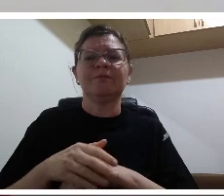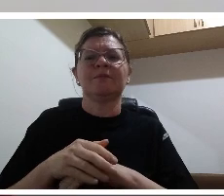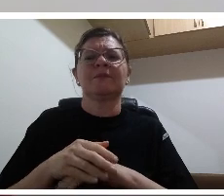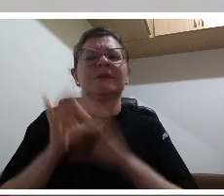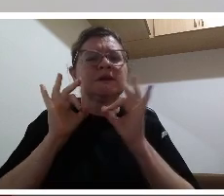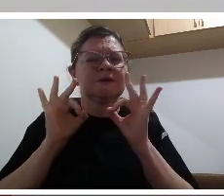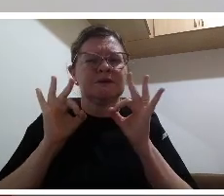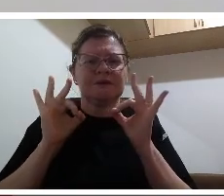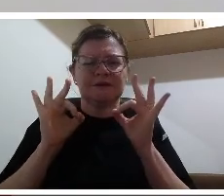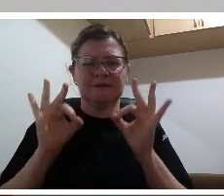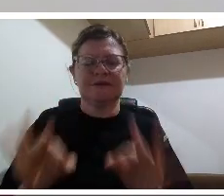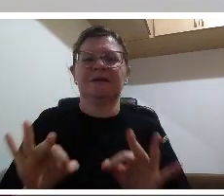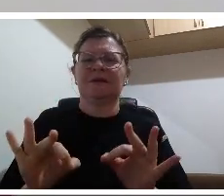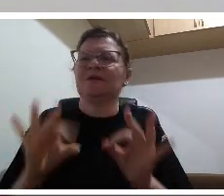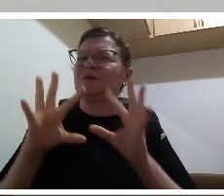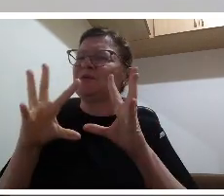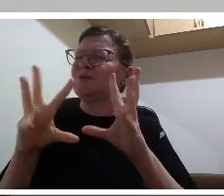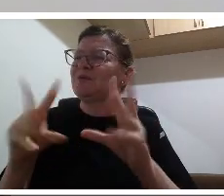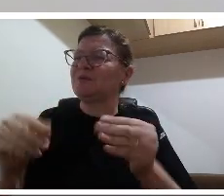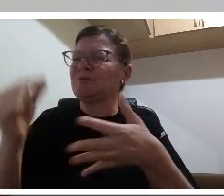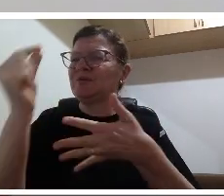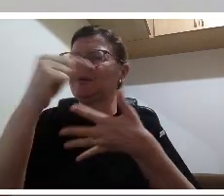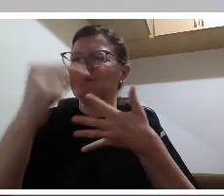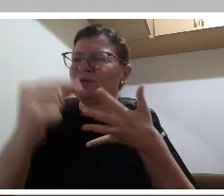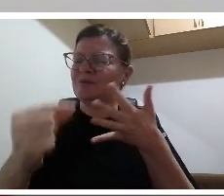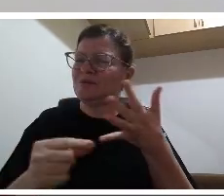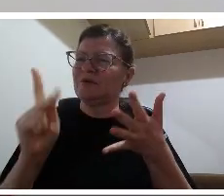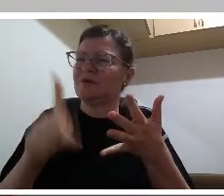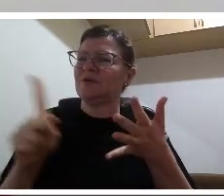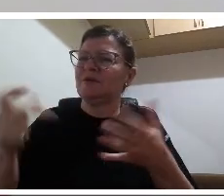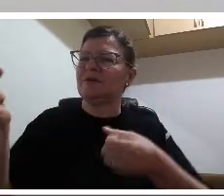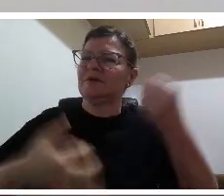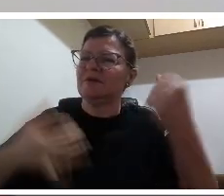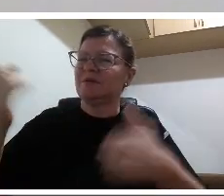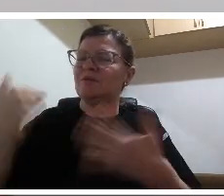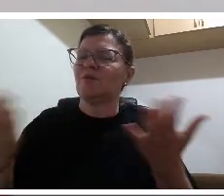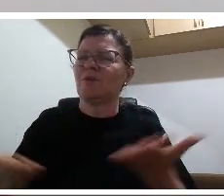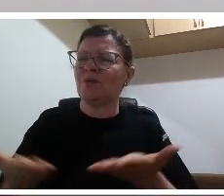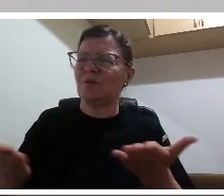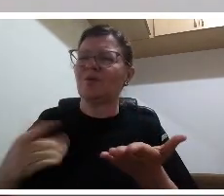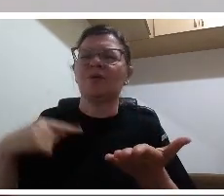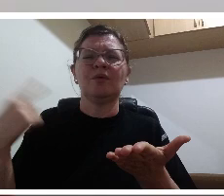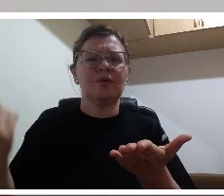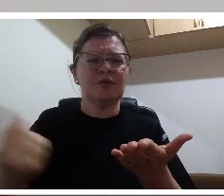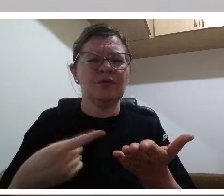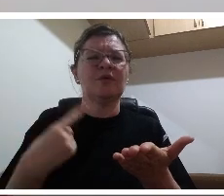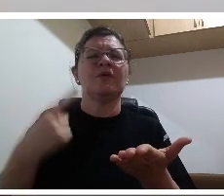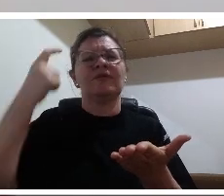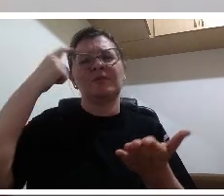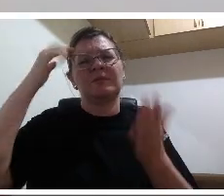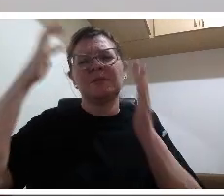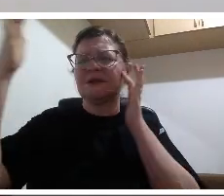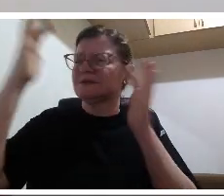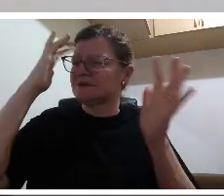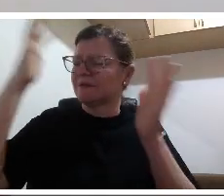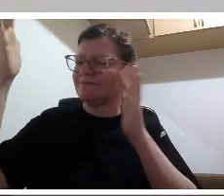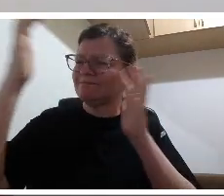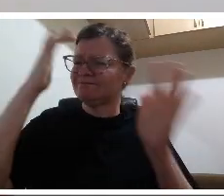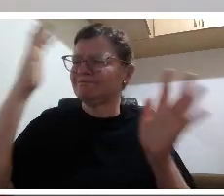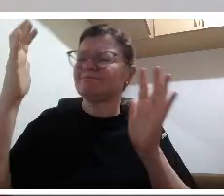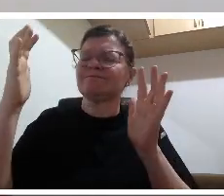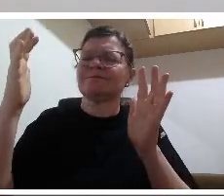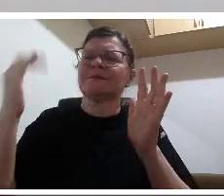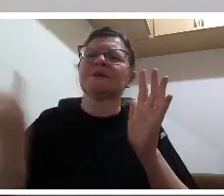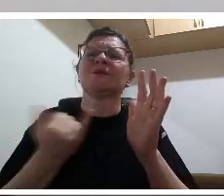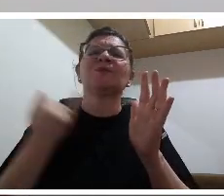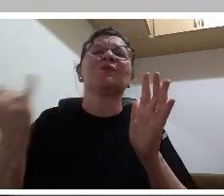identificar qual a melhor forma de trabalho com esses nossos estudantes além de saber o que é tão importante para a